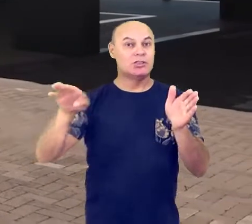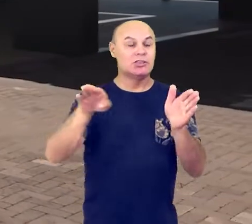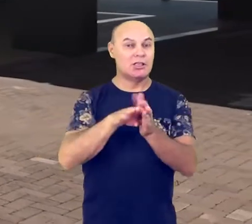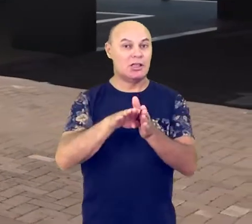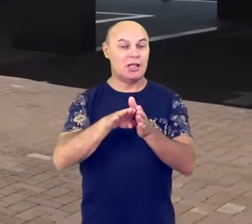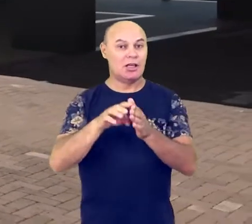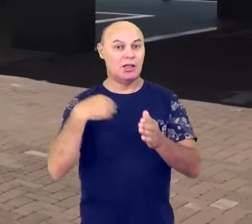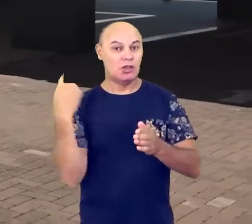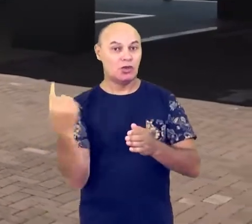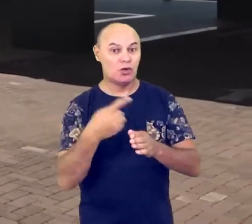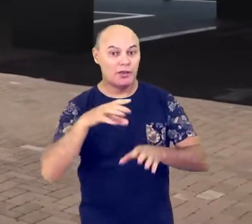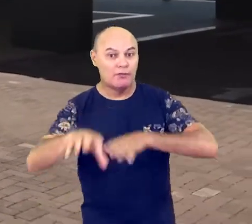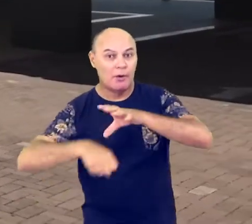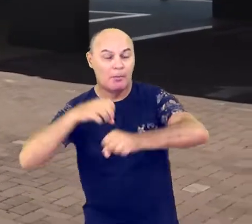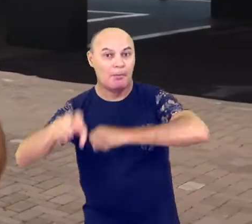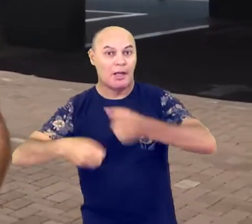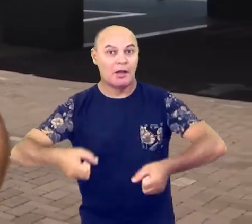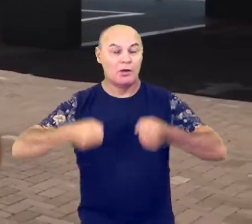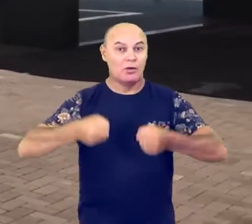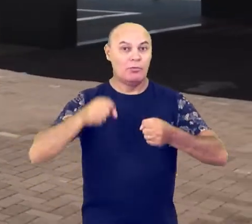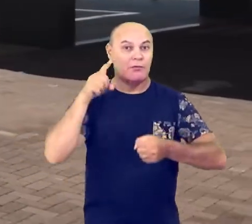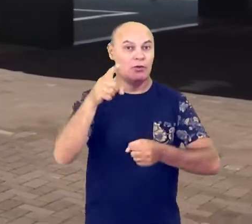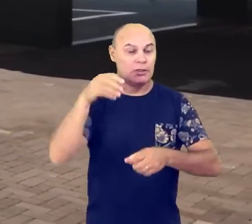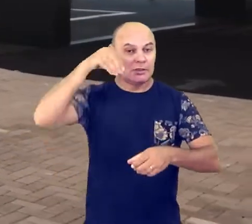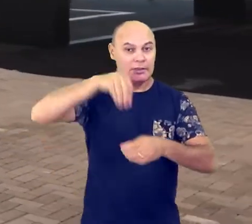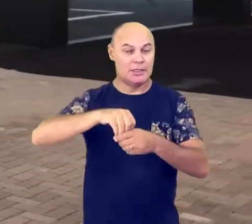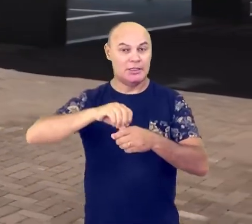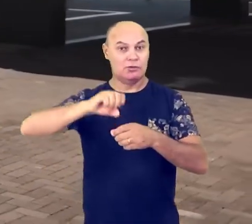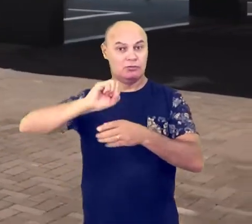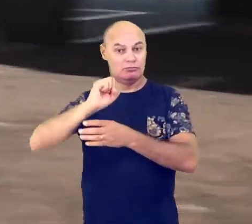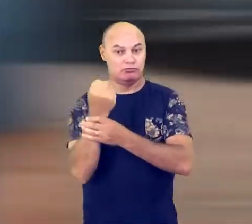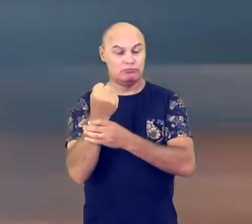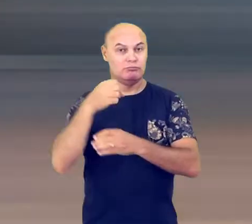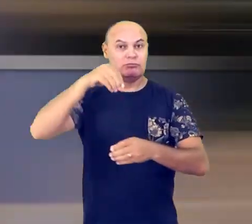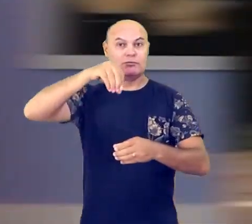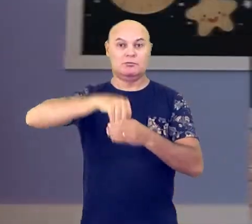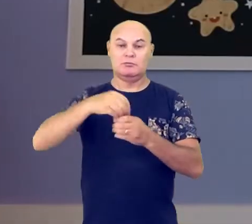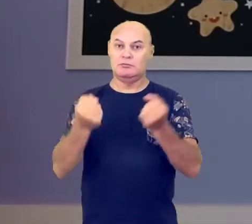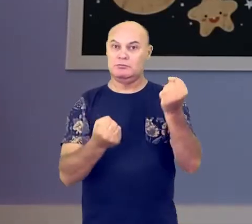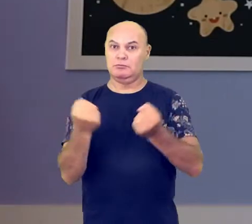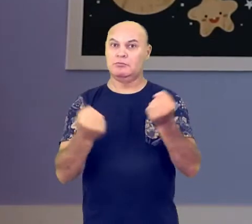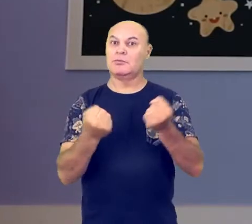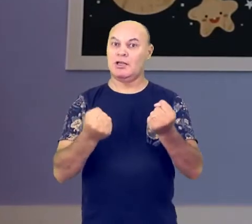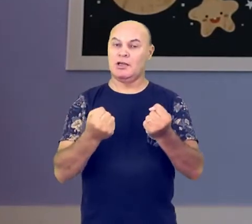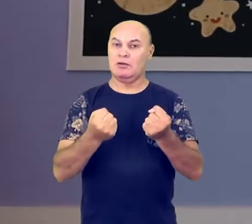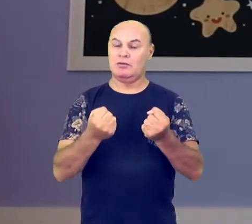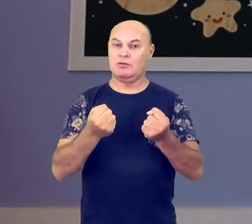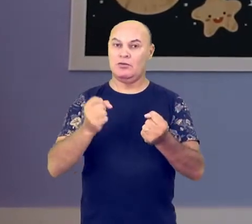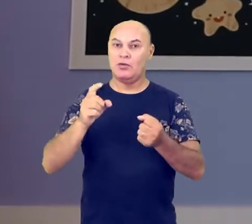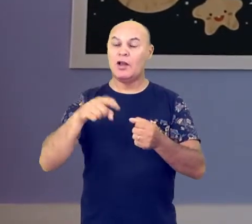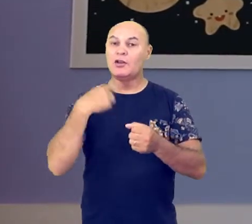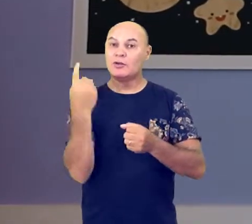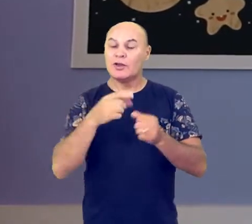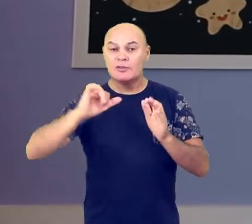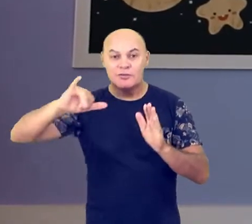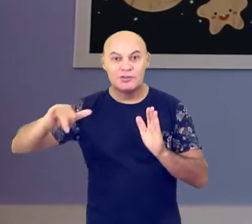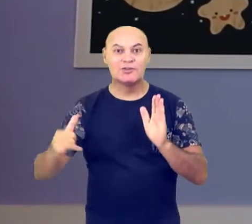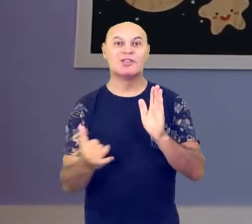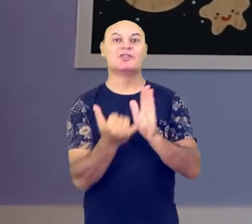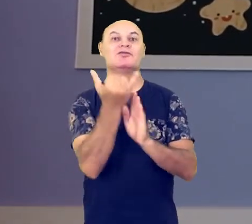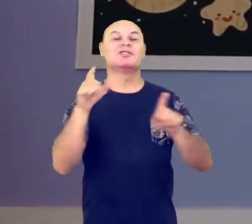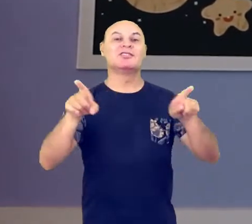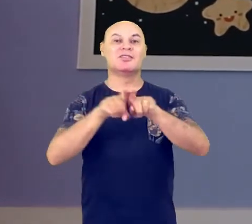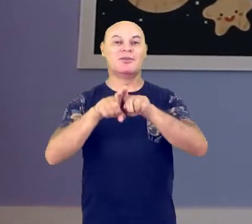recolher de uma forma que você se mantenha seguro dentro do seu veículo. Nós do Geração Futura estamos com muita